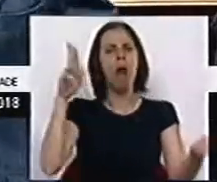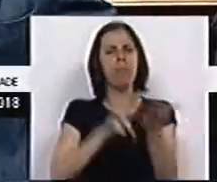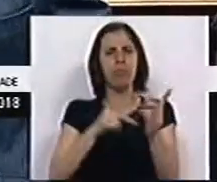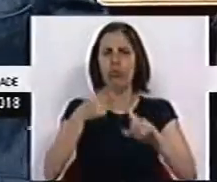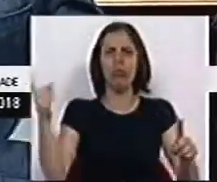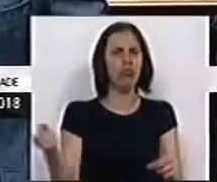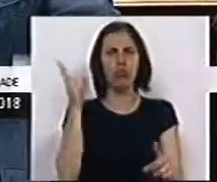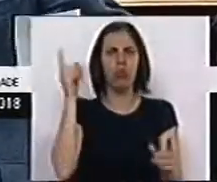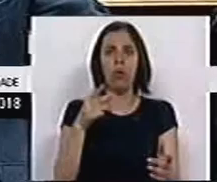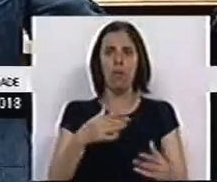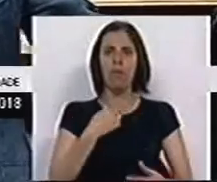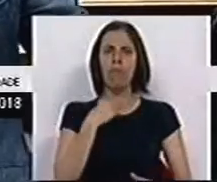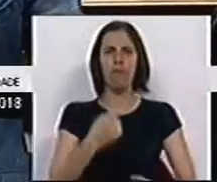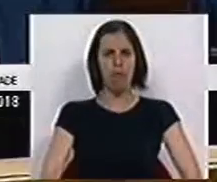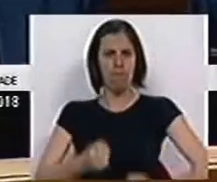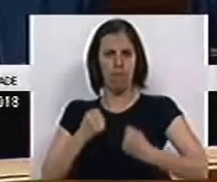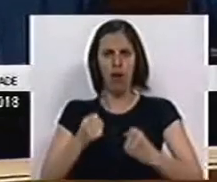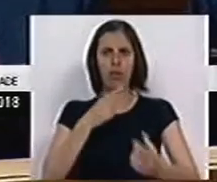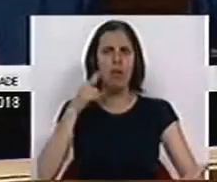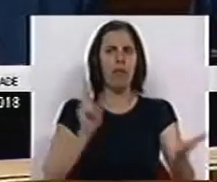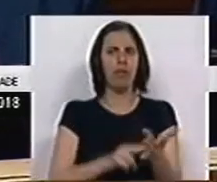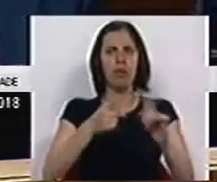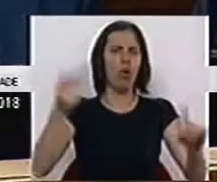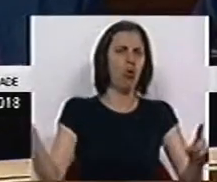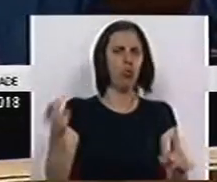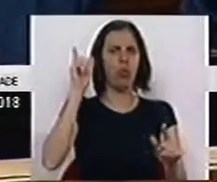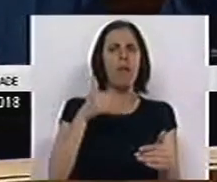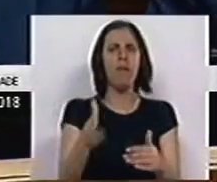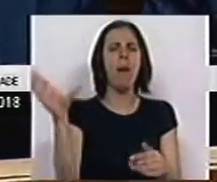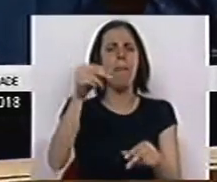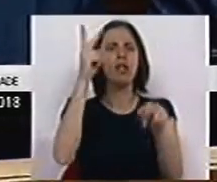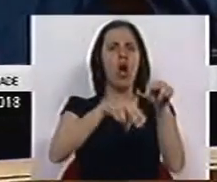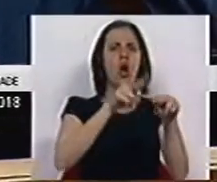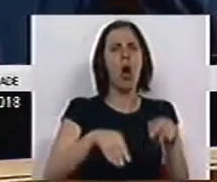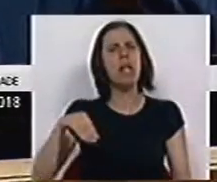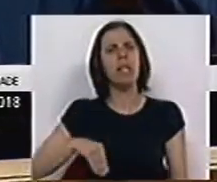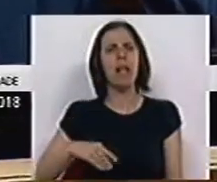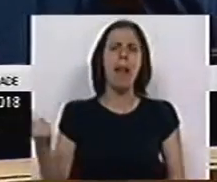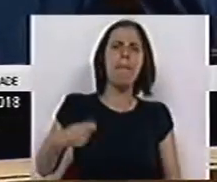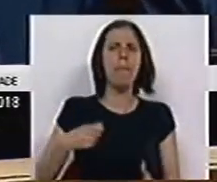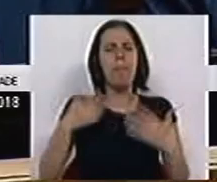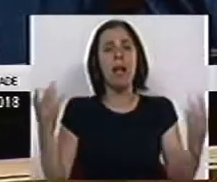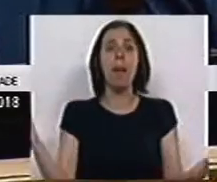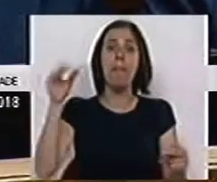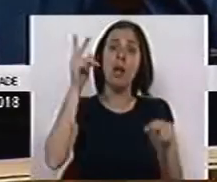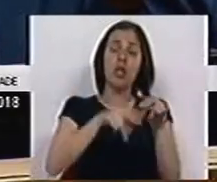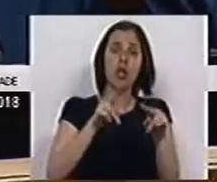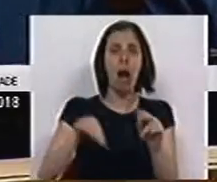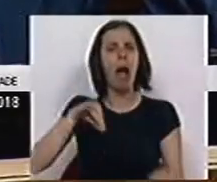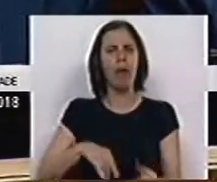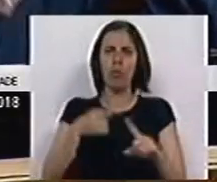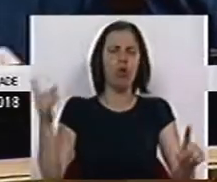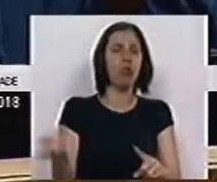verdade, não é verdade, dizia ele com a voz forte, portanto, não é verdade que venham aí mais cortes de salários e pensões, mais cortes de